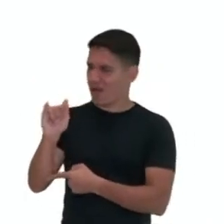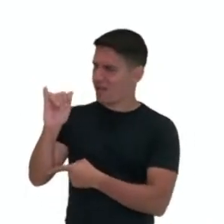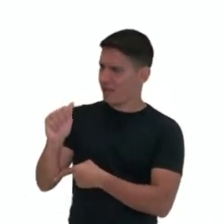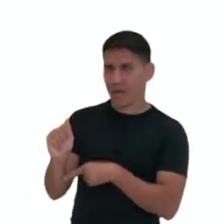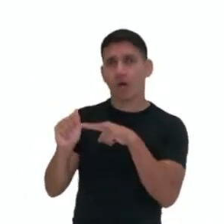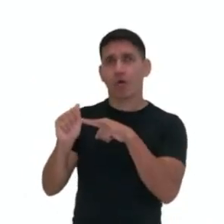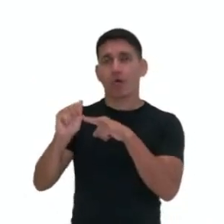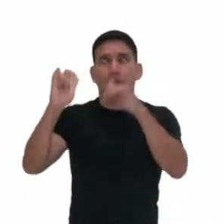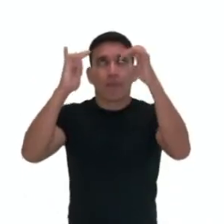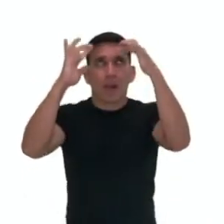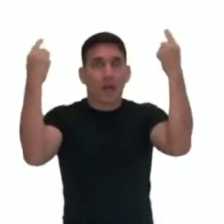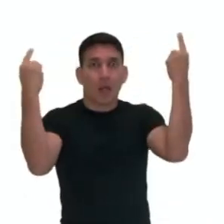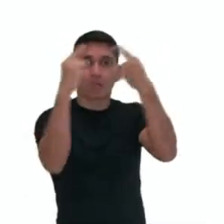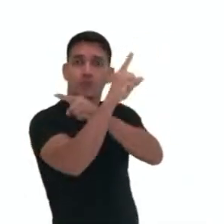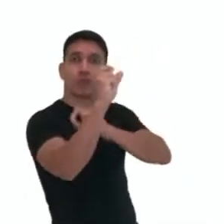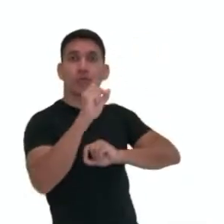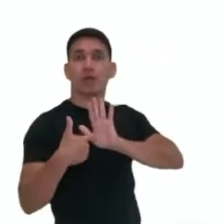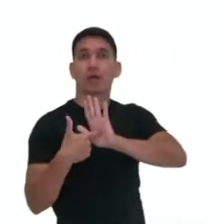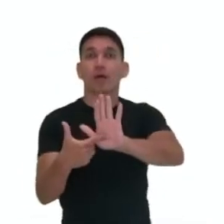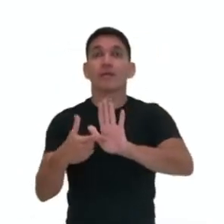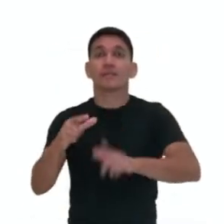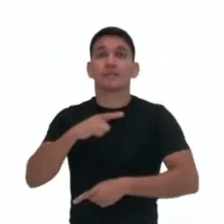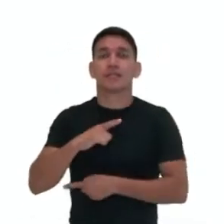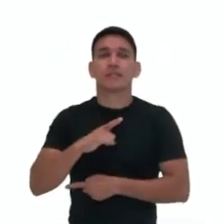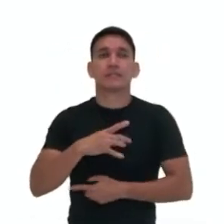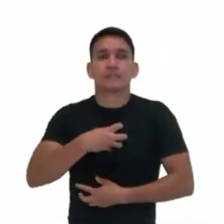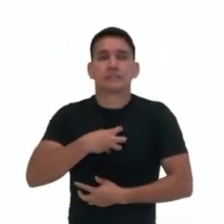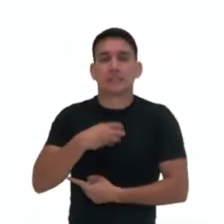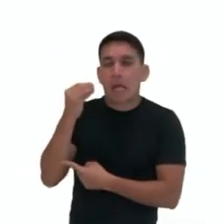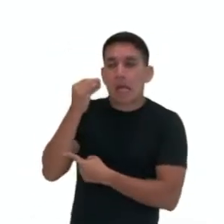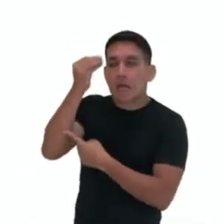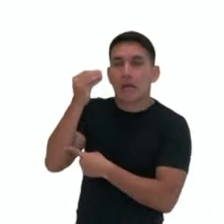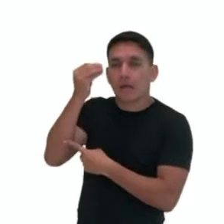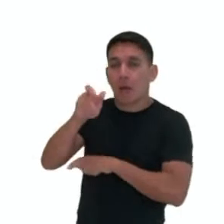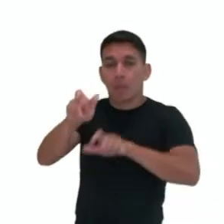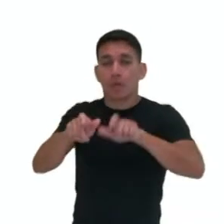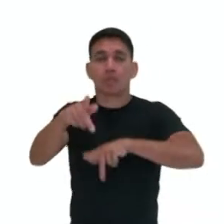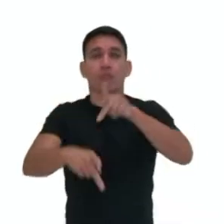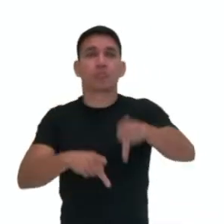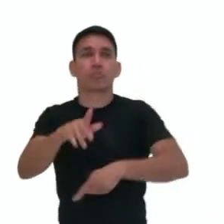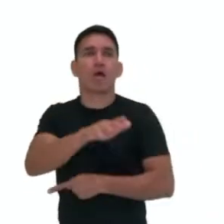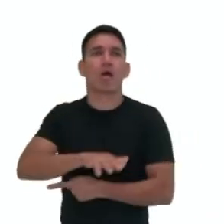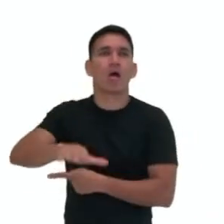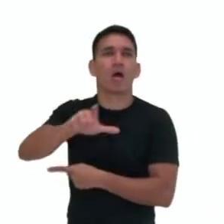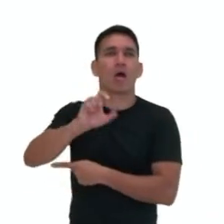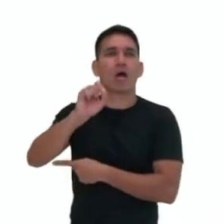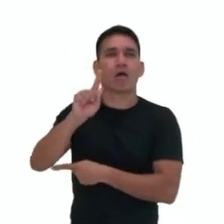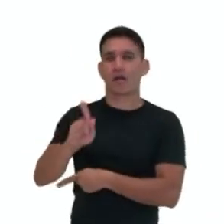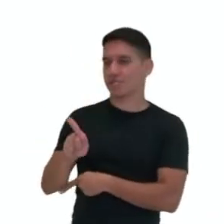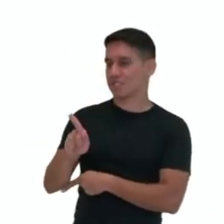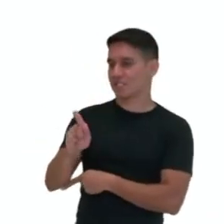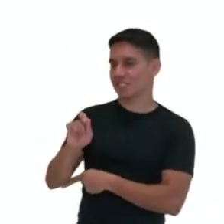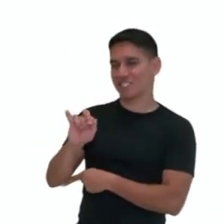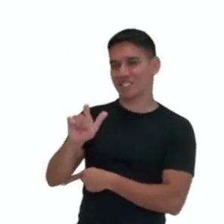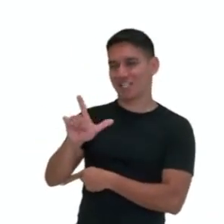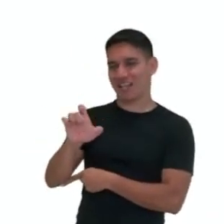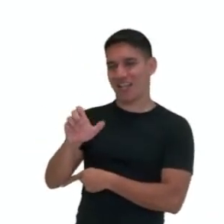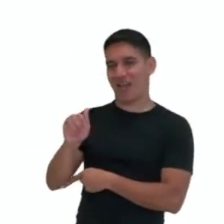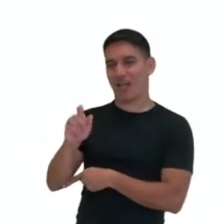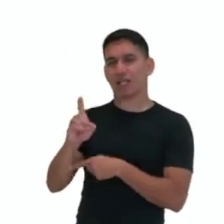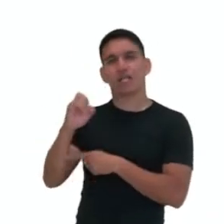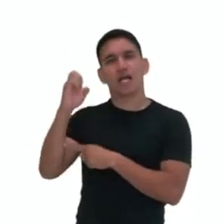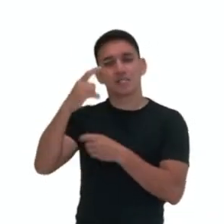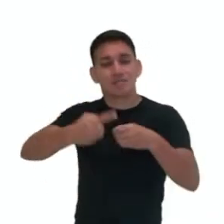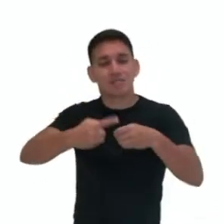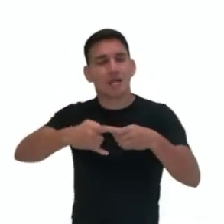que apresenta os dramas vividos pelos habitantes de Gilead, cidade fictícia criada